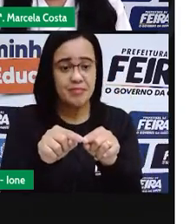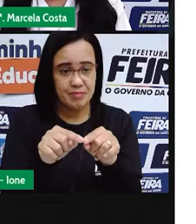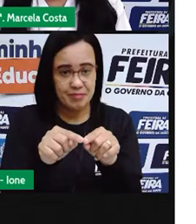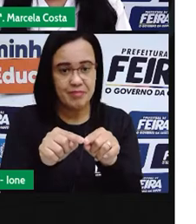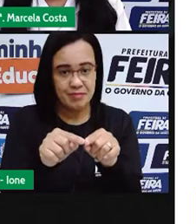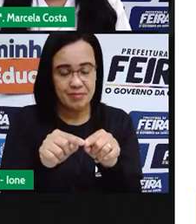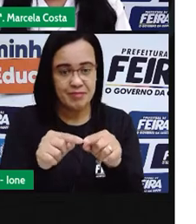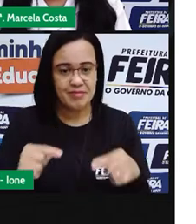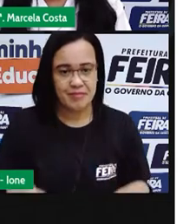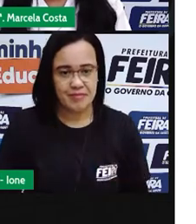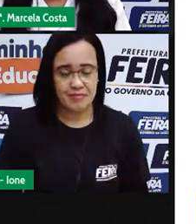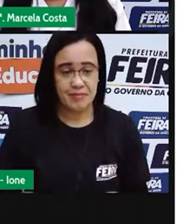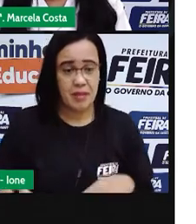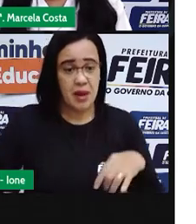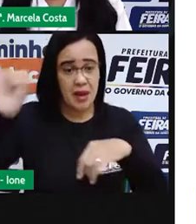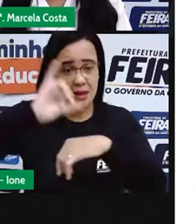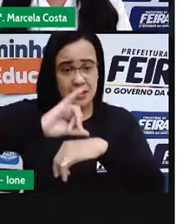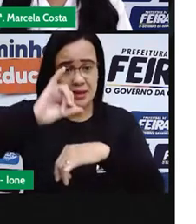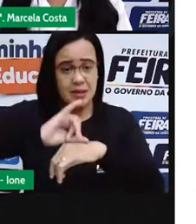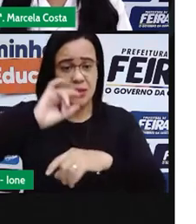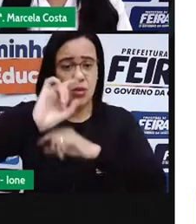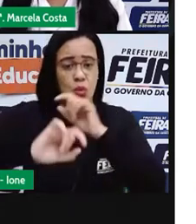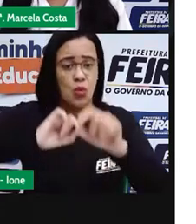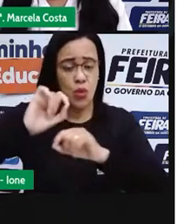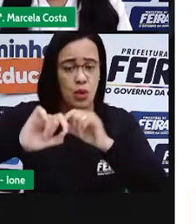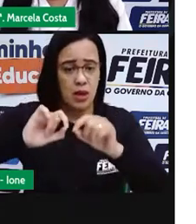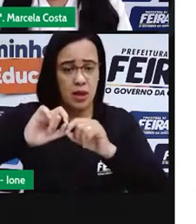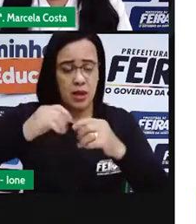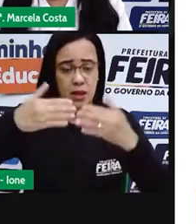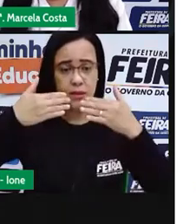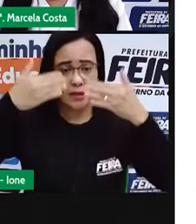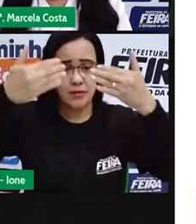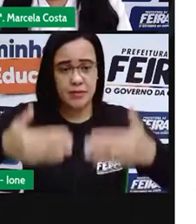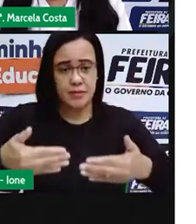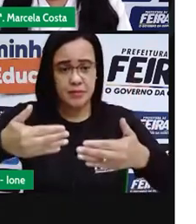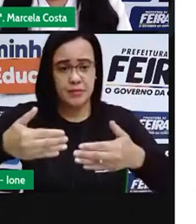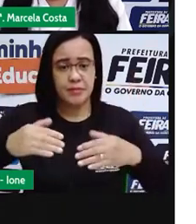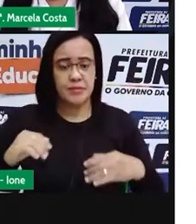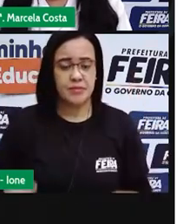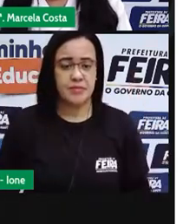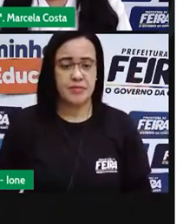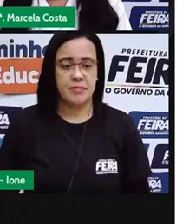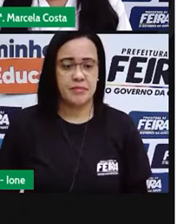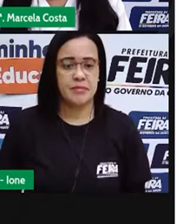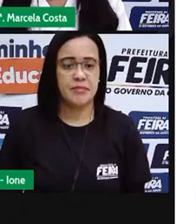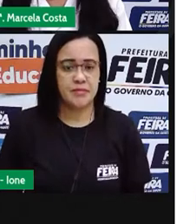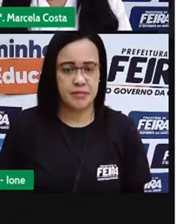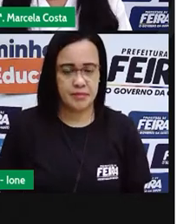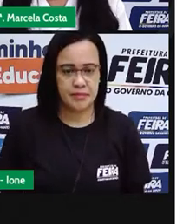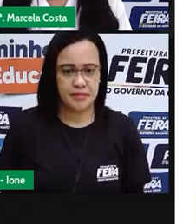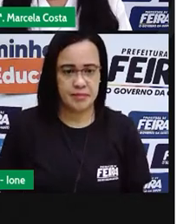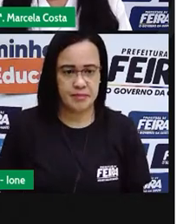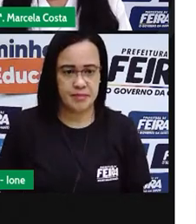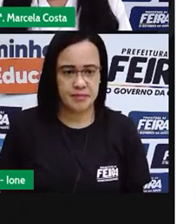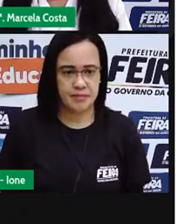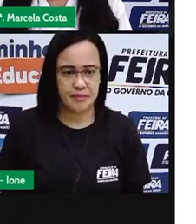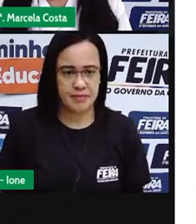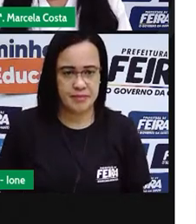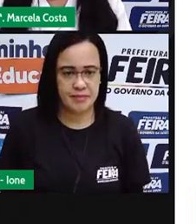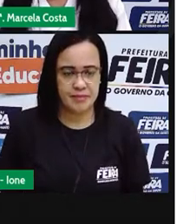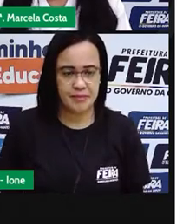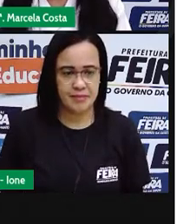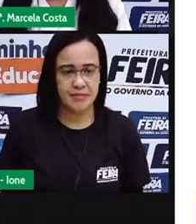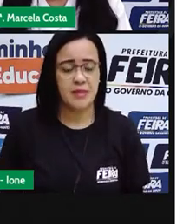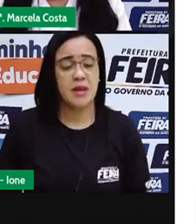parte aqui superior dessa fachada, a gente vê o